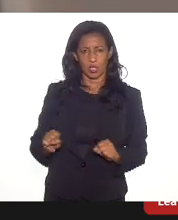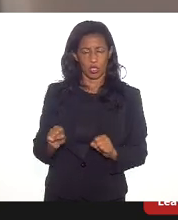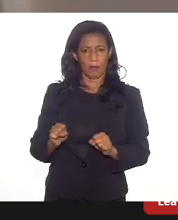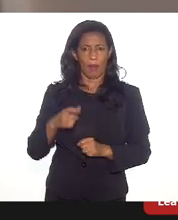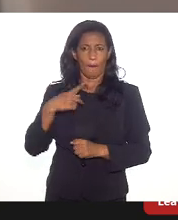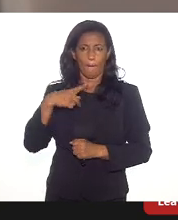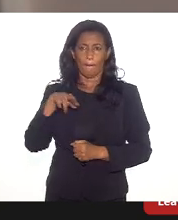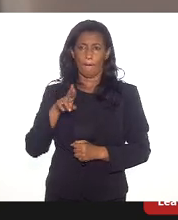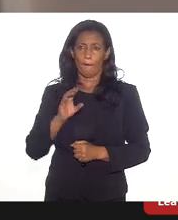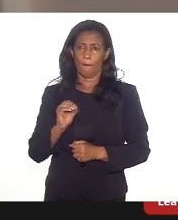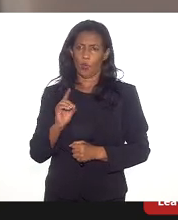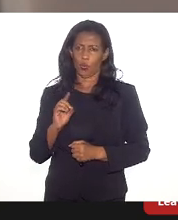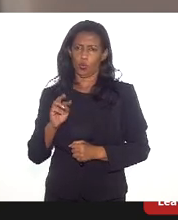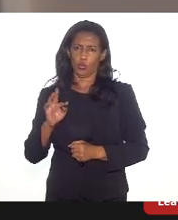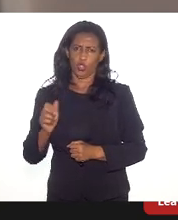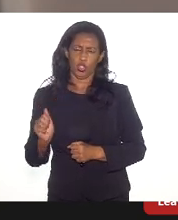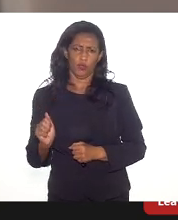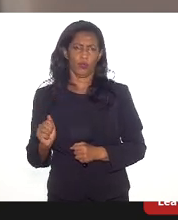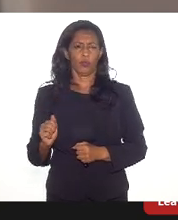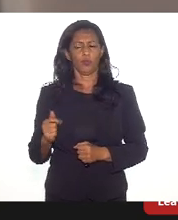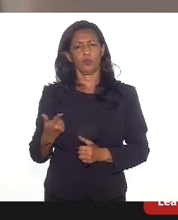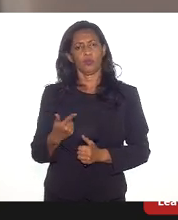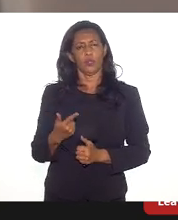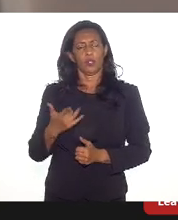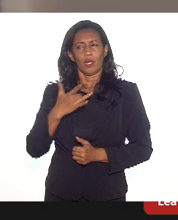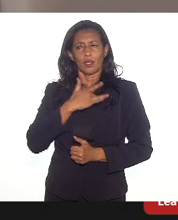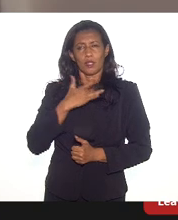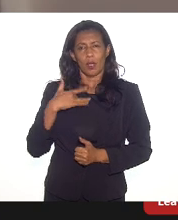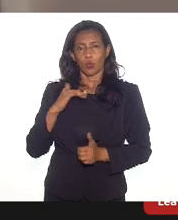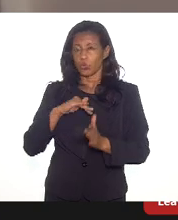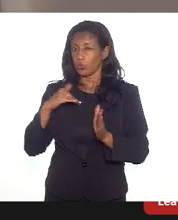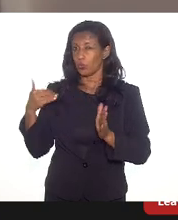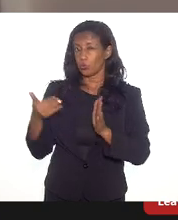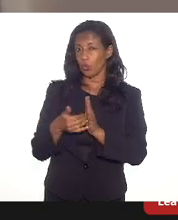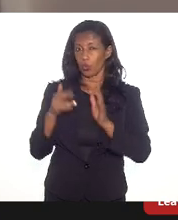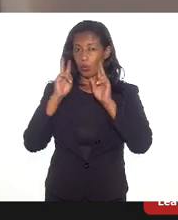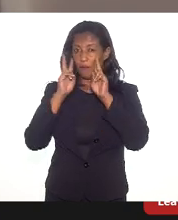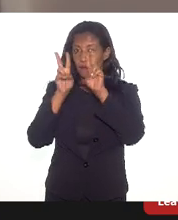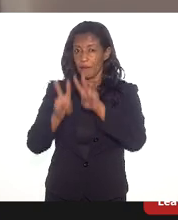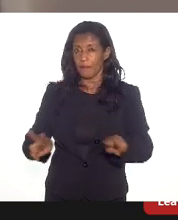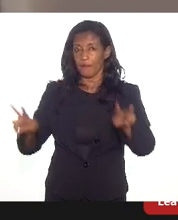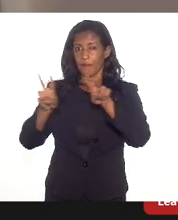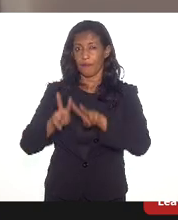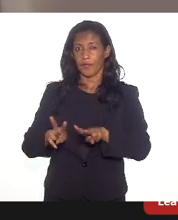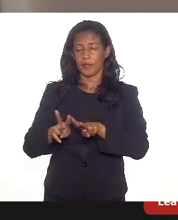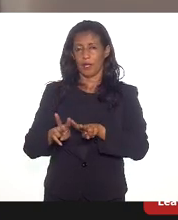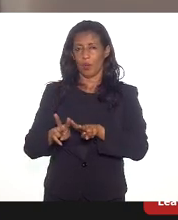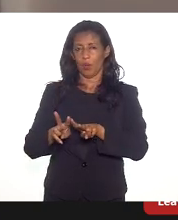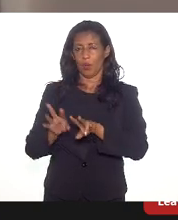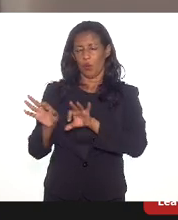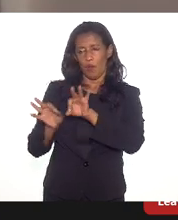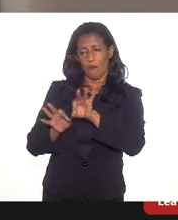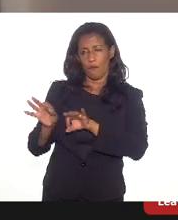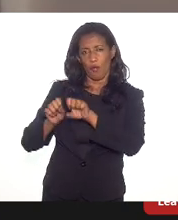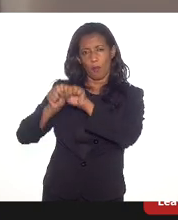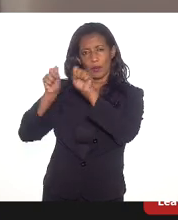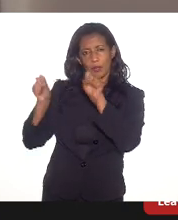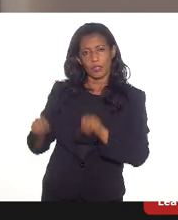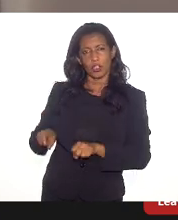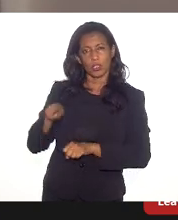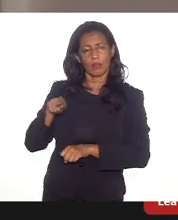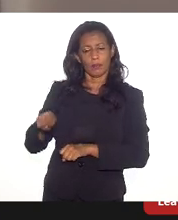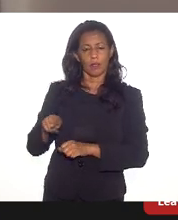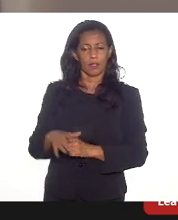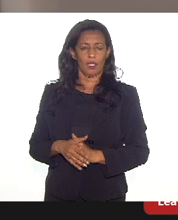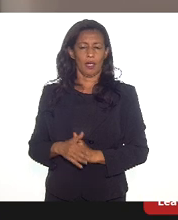ou o complexo econômico e administrativo da saúde no seu todo e ter uma visão, pensar isso de forma sistêmica, as diversas sinergias que